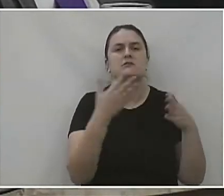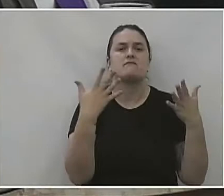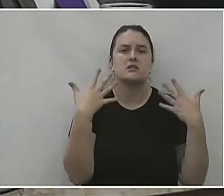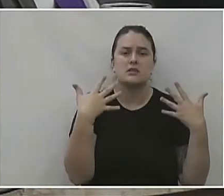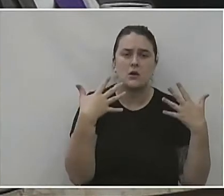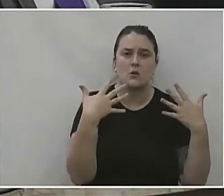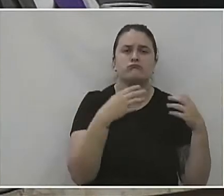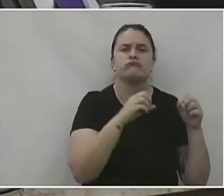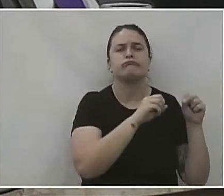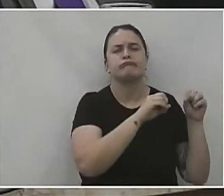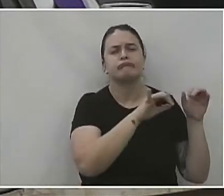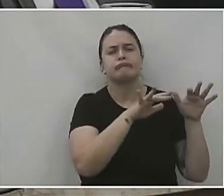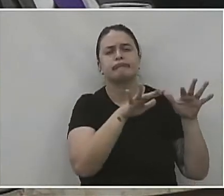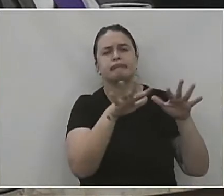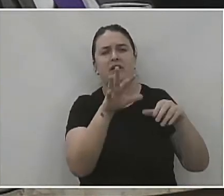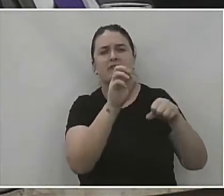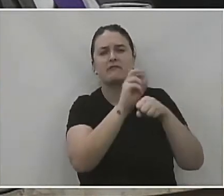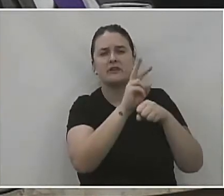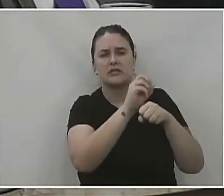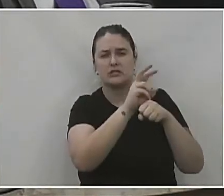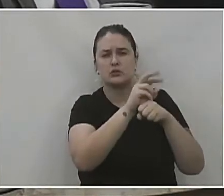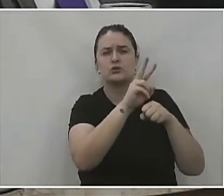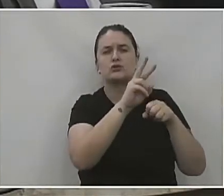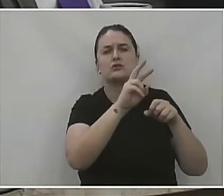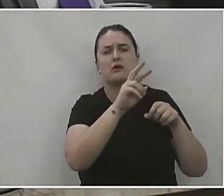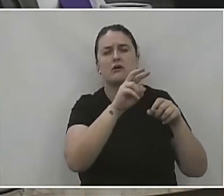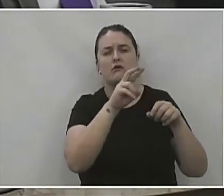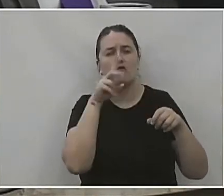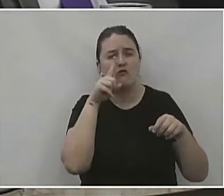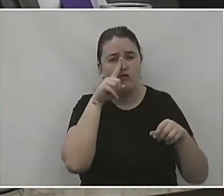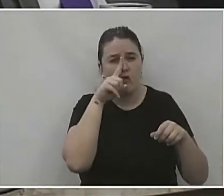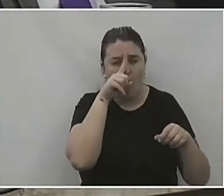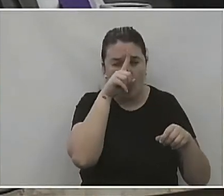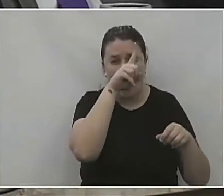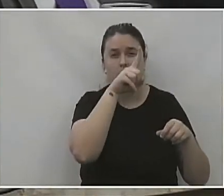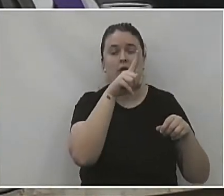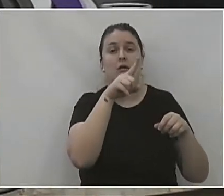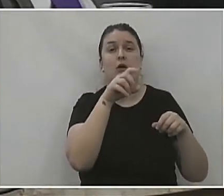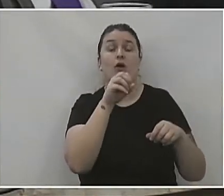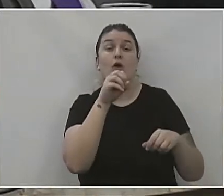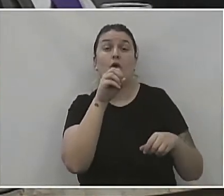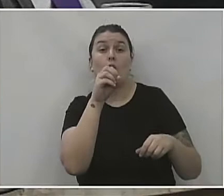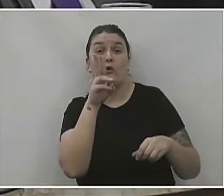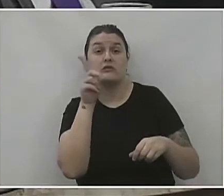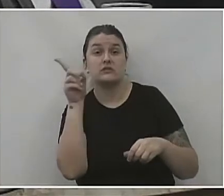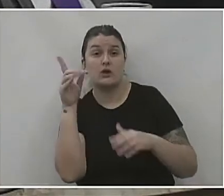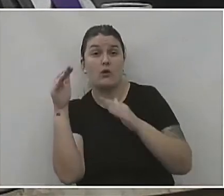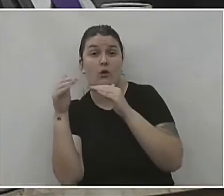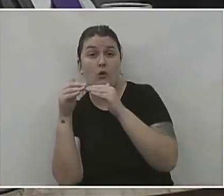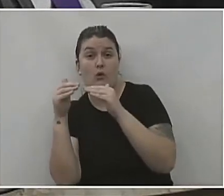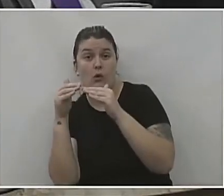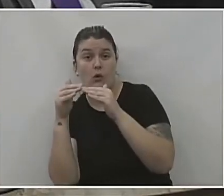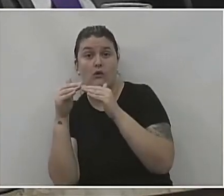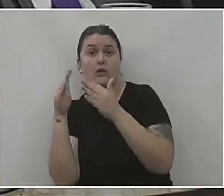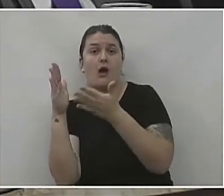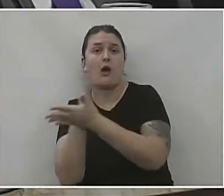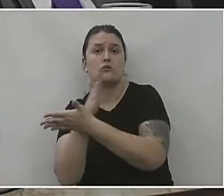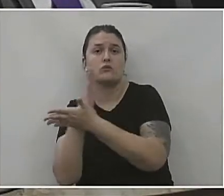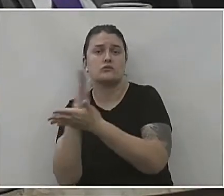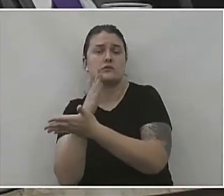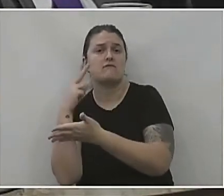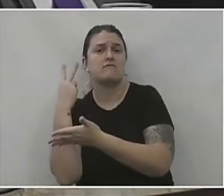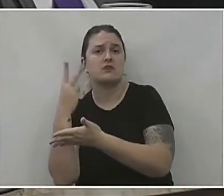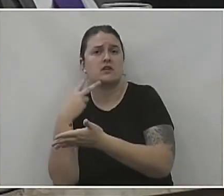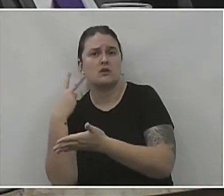a disseminação de uma cepa, P1, a qual é muito mais transmissiva e mais agressiva, ou o senhor concorda com as afirmações de alguns vereadores aqui